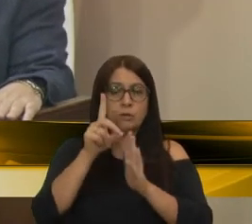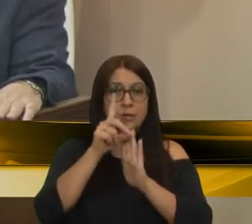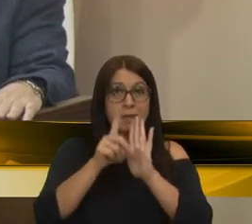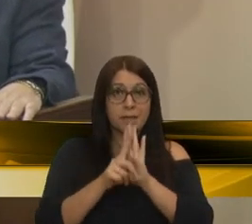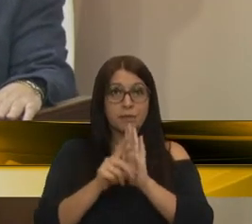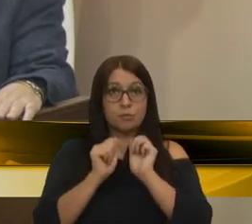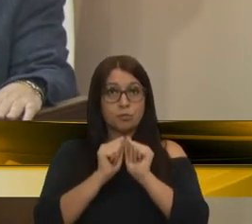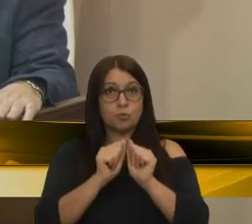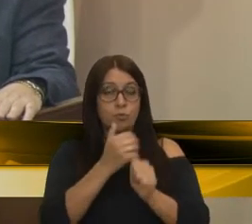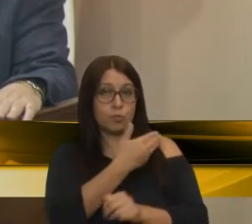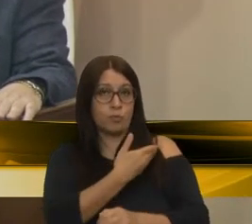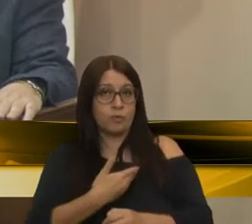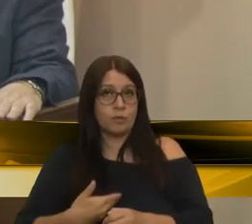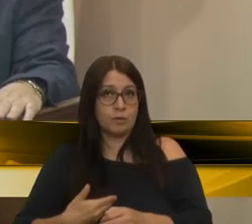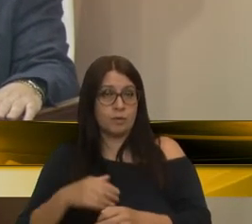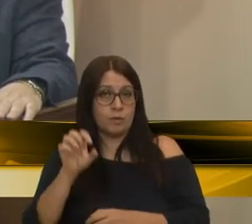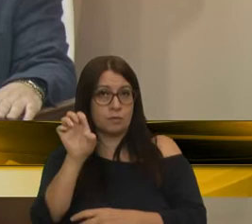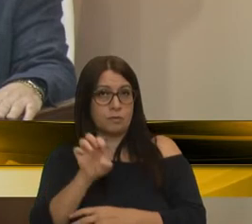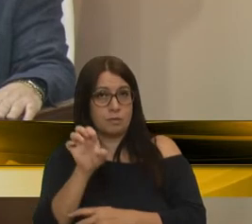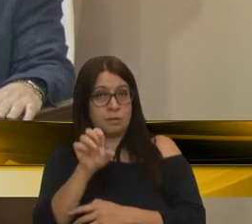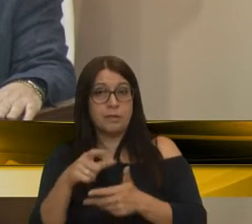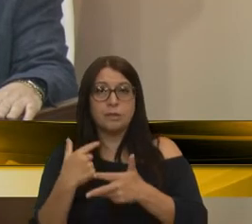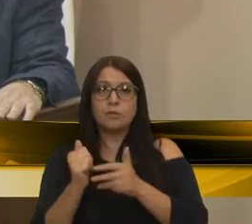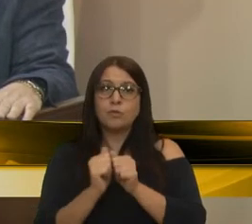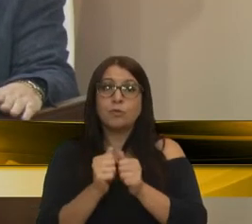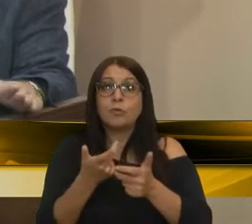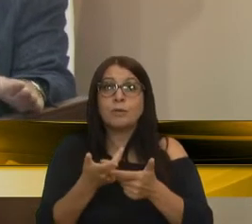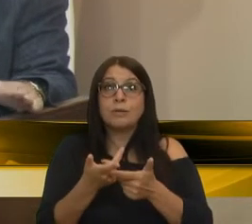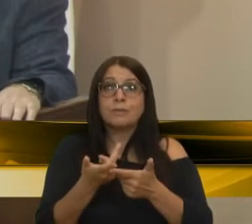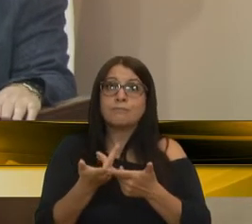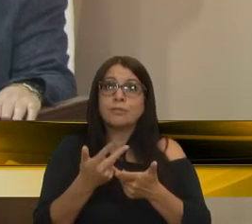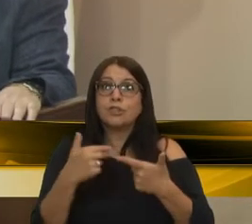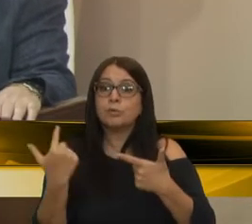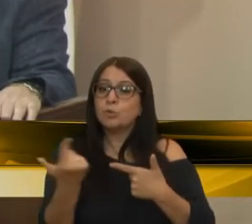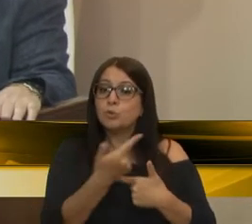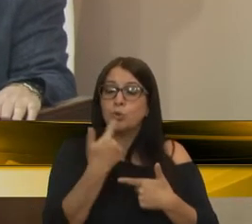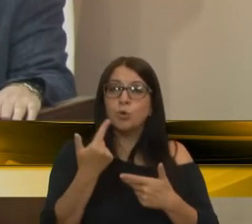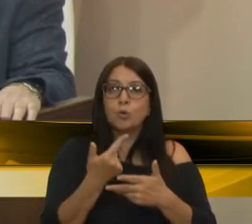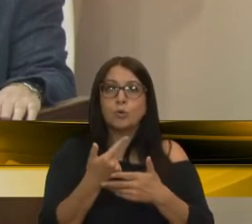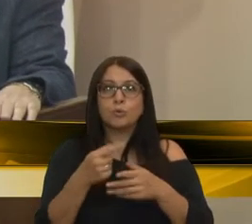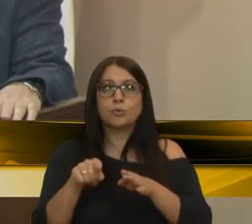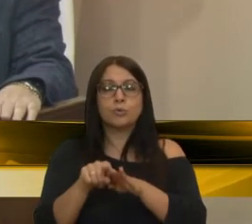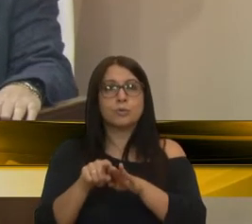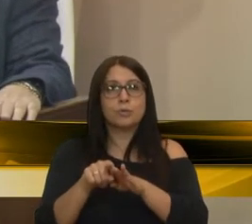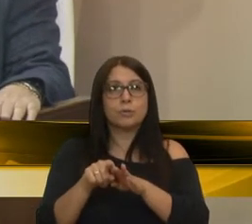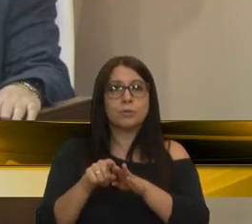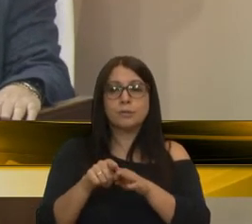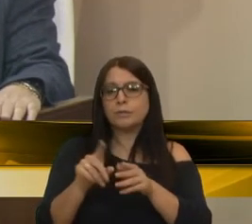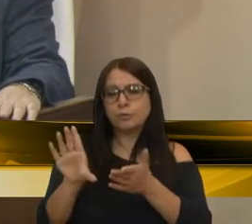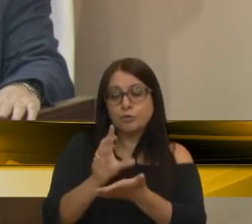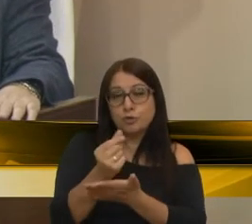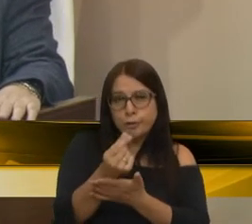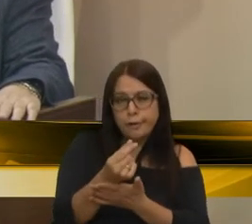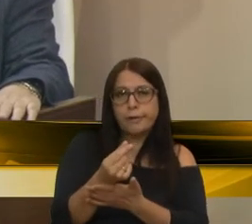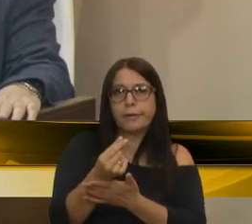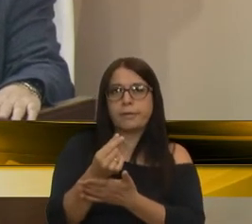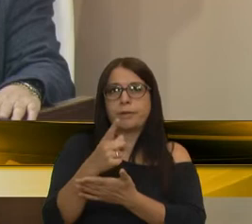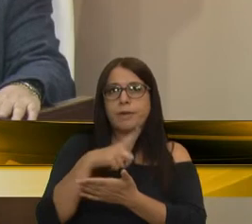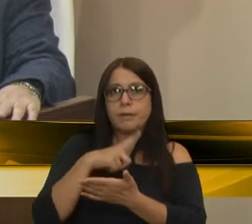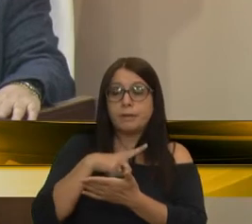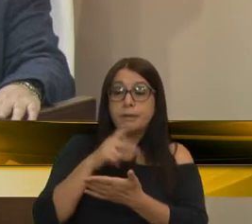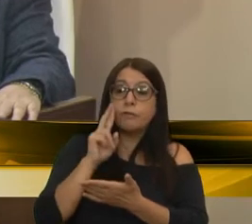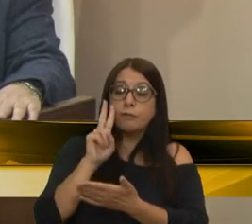parte do governador Leite, no sentido de glosar todos os recursos que estavam